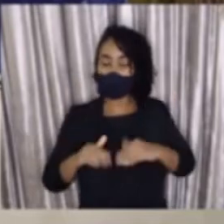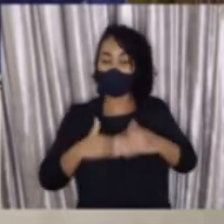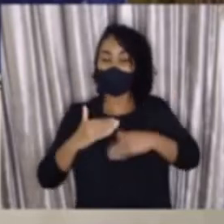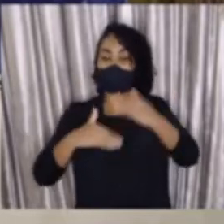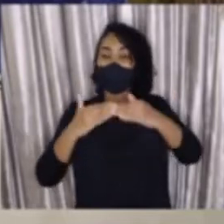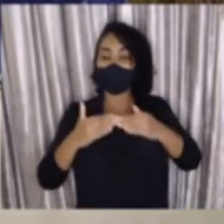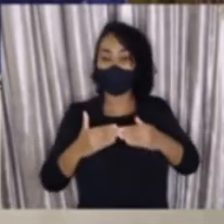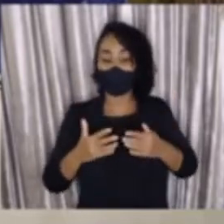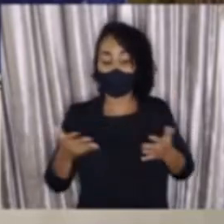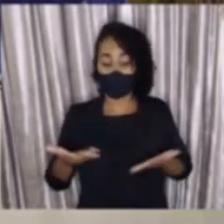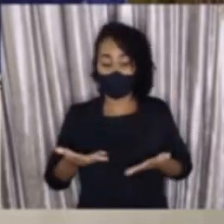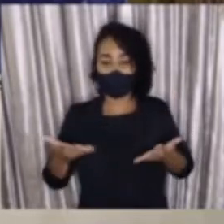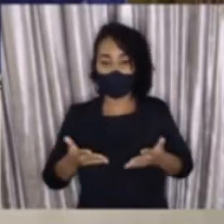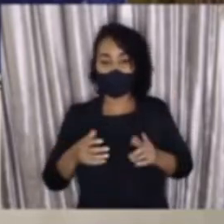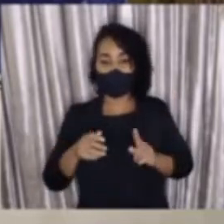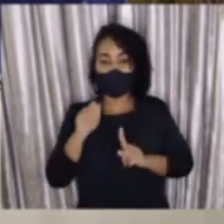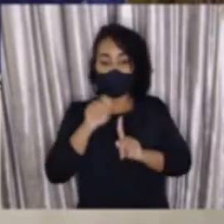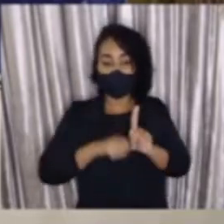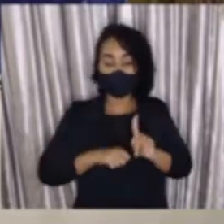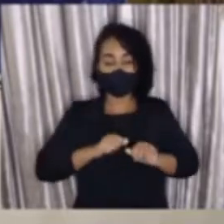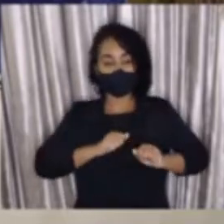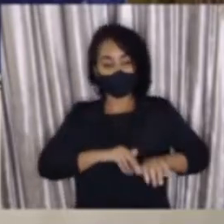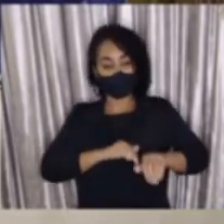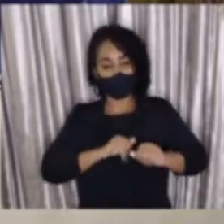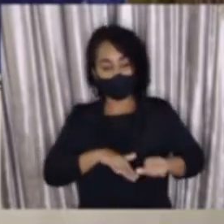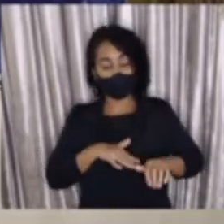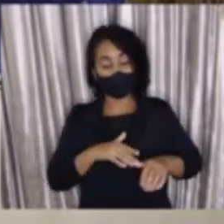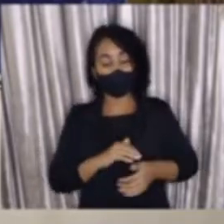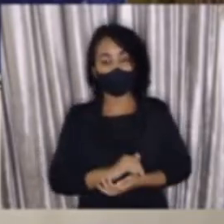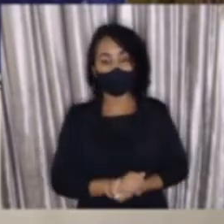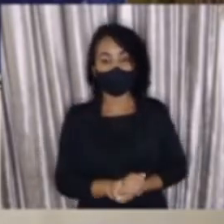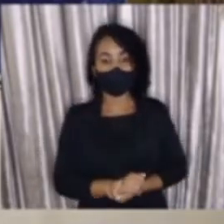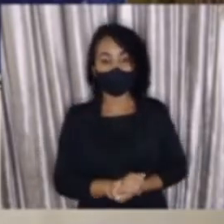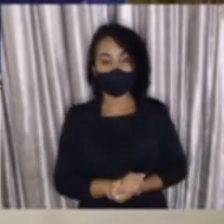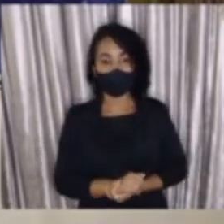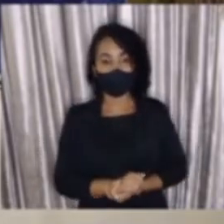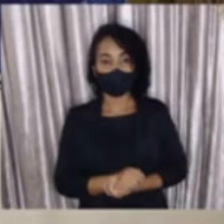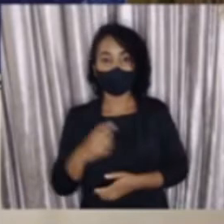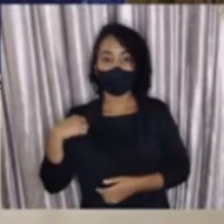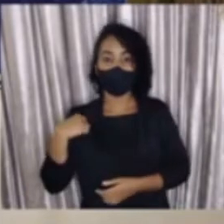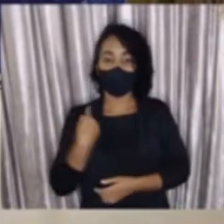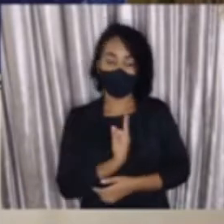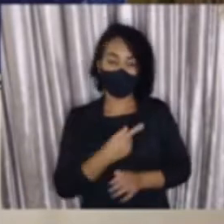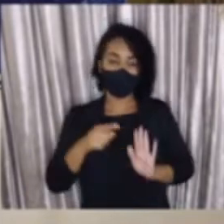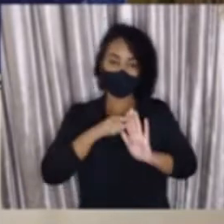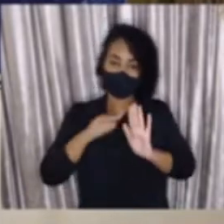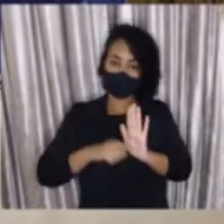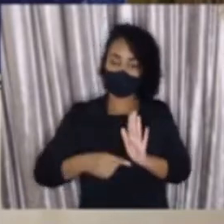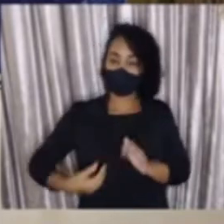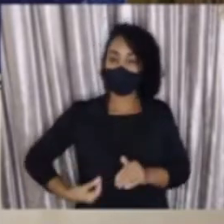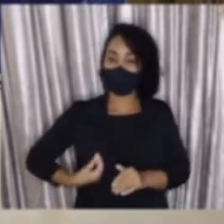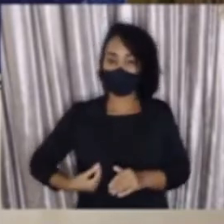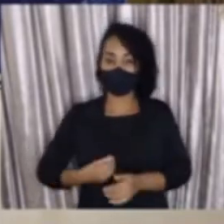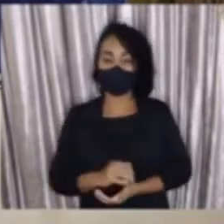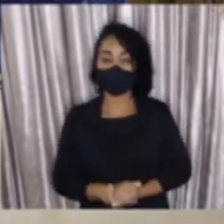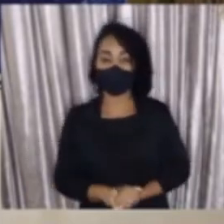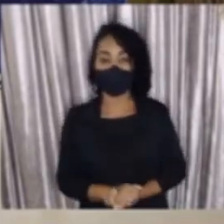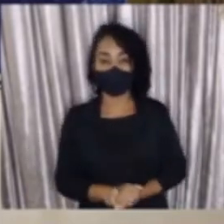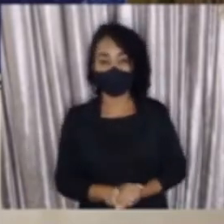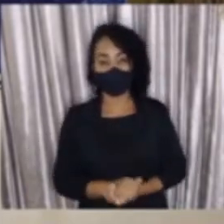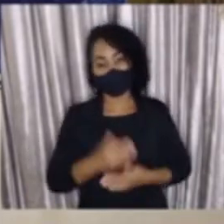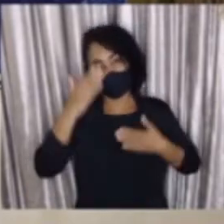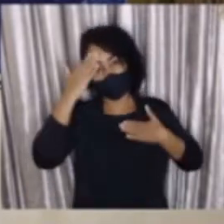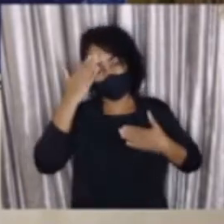Os avanços que teremos agora no mês de setembro em relação ao nosso plano de convivência. Ana Paula.